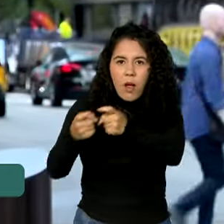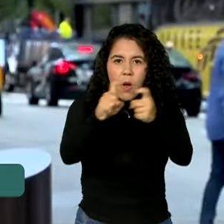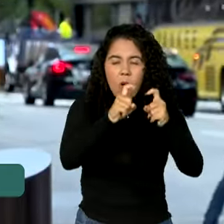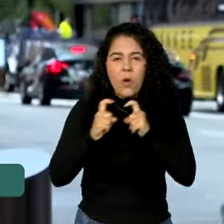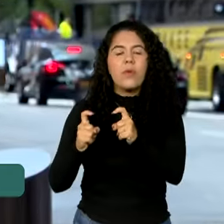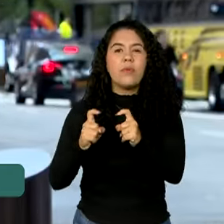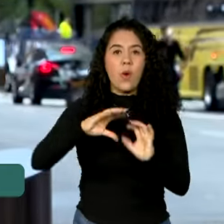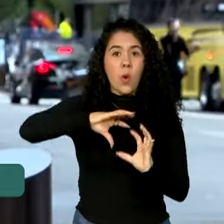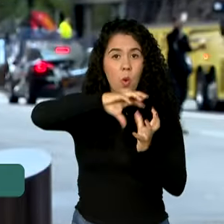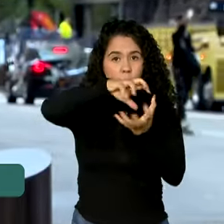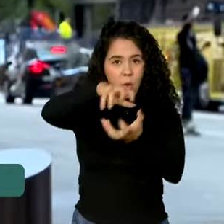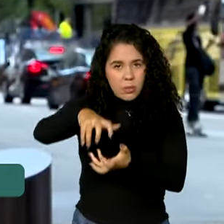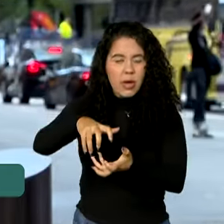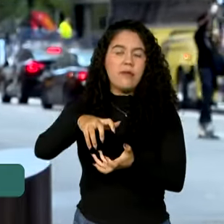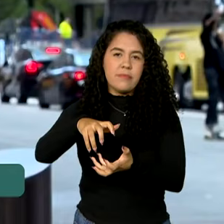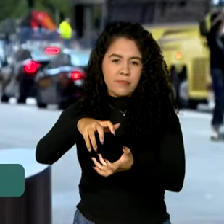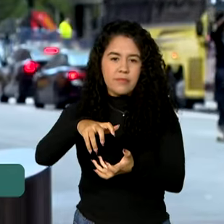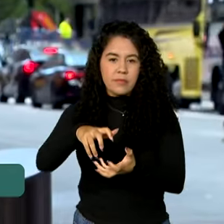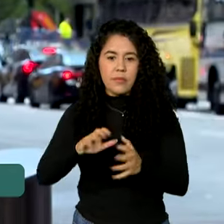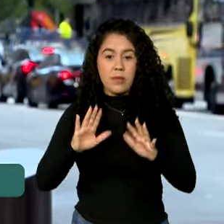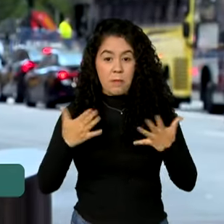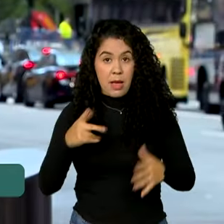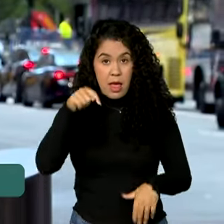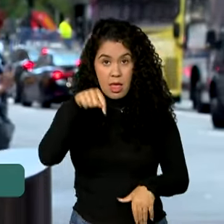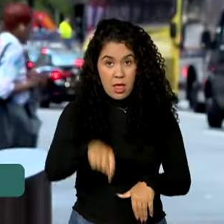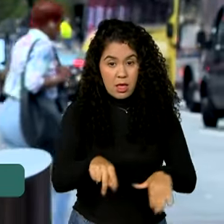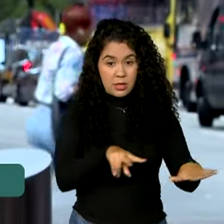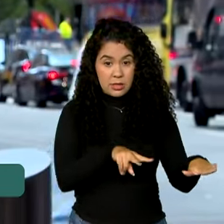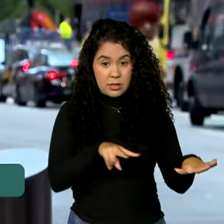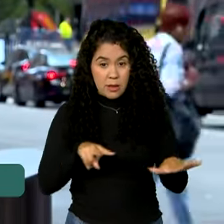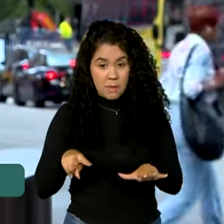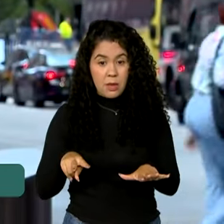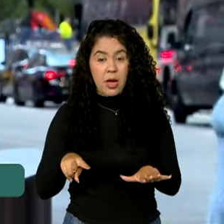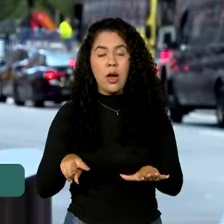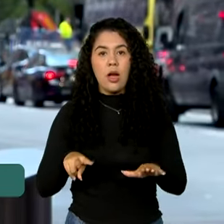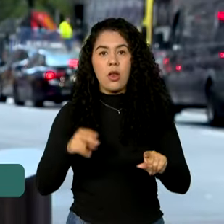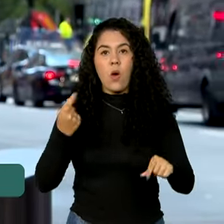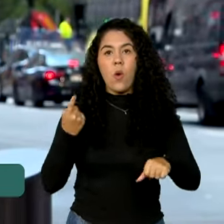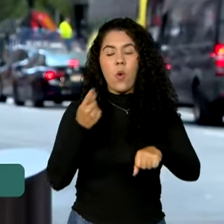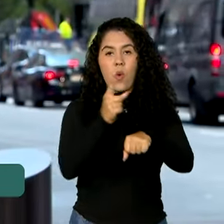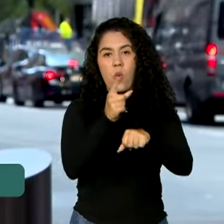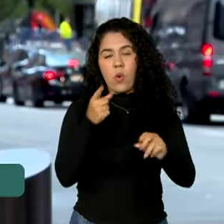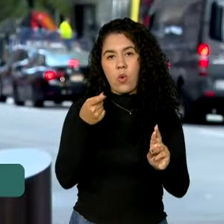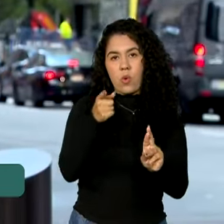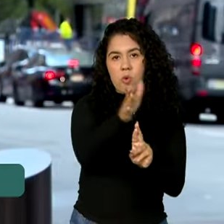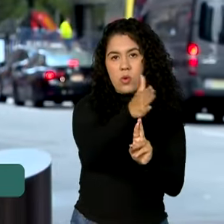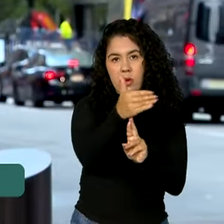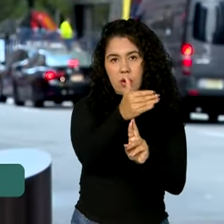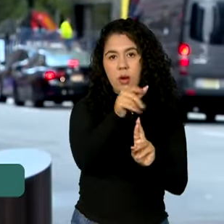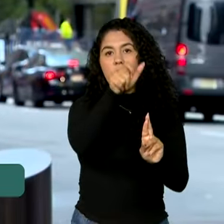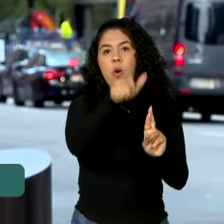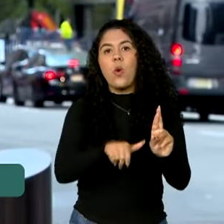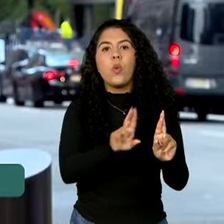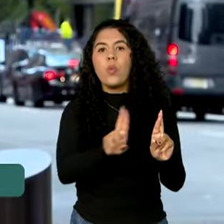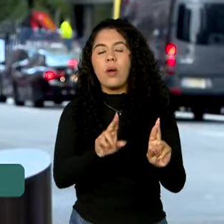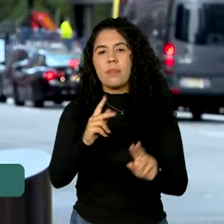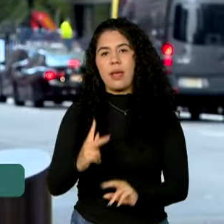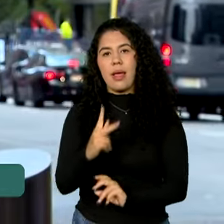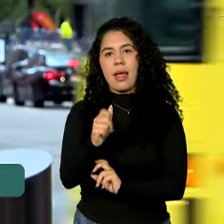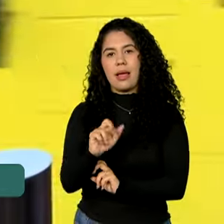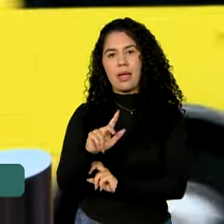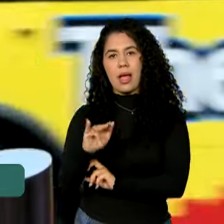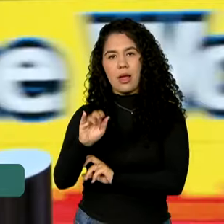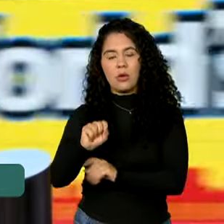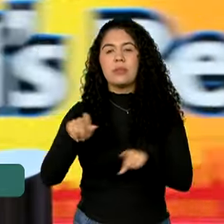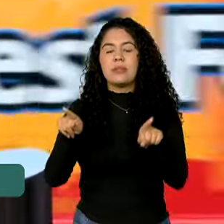entrar novamente neste assunto. Nessa semana, o embaixador, Carlos Márcio Cozendei, que é secretário de Assuntos